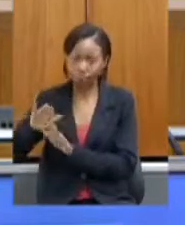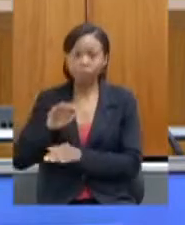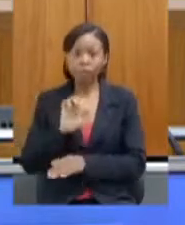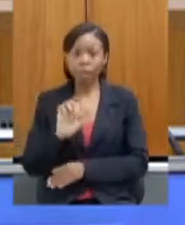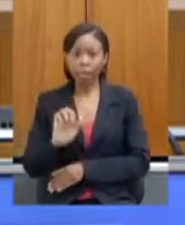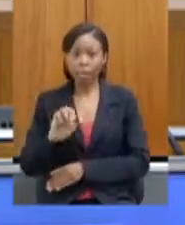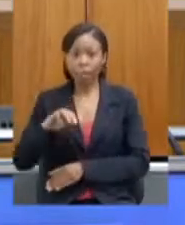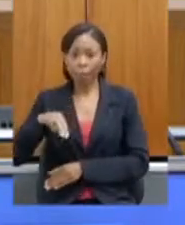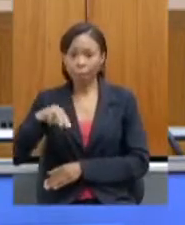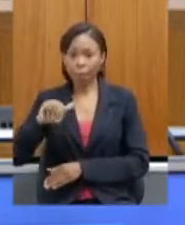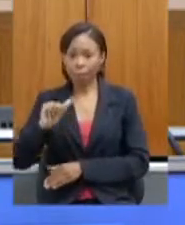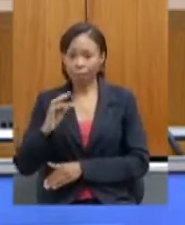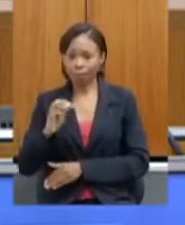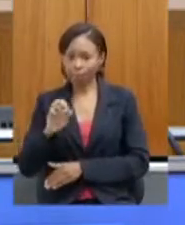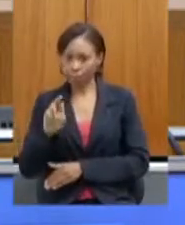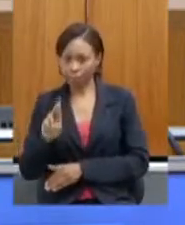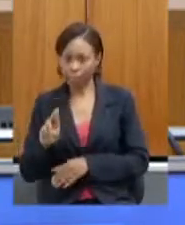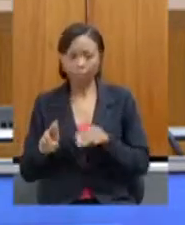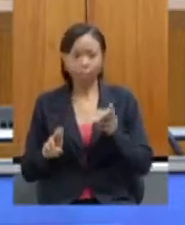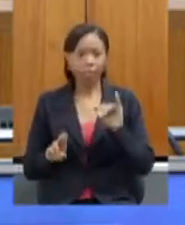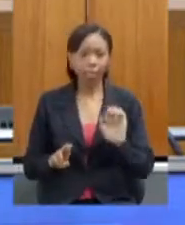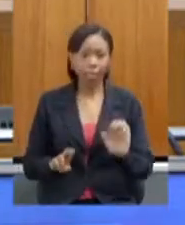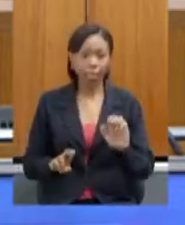e a EPAMIG deputado